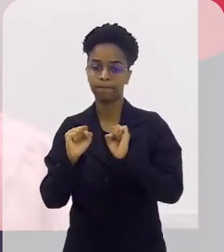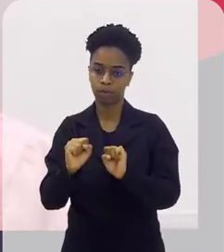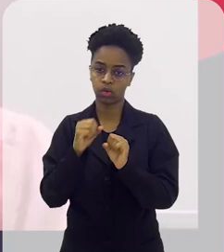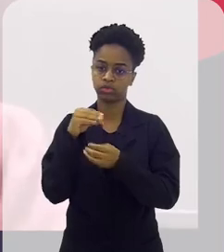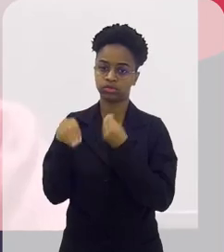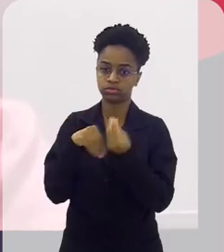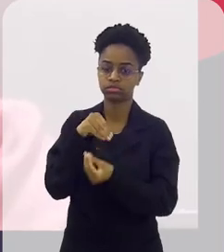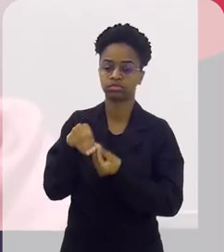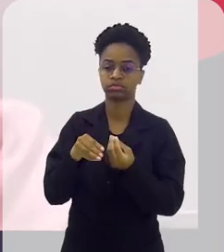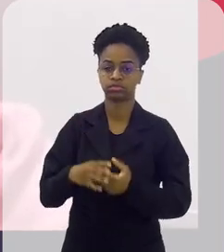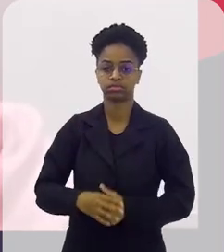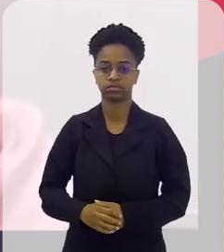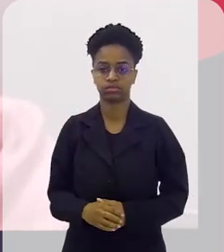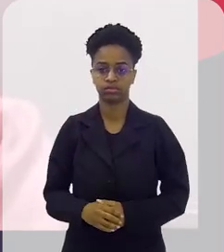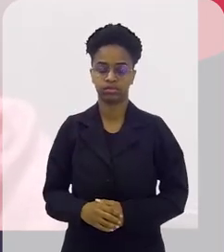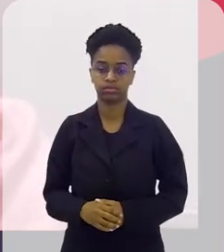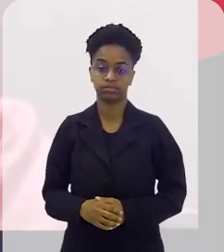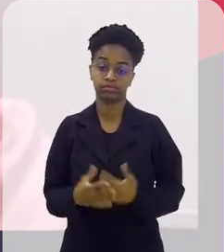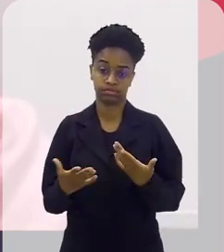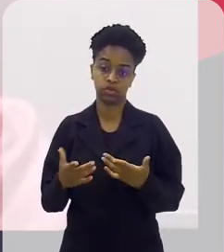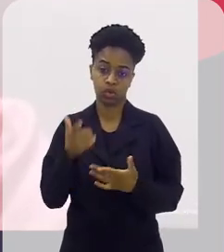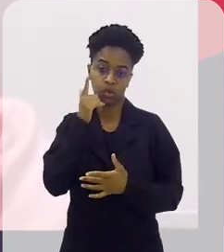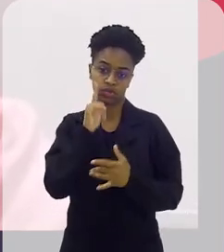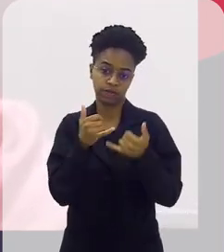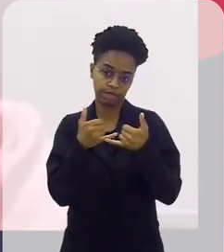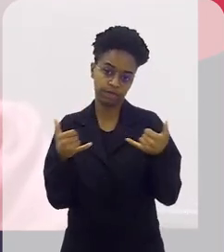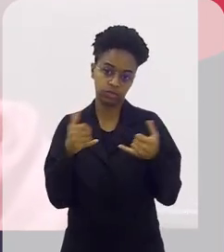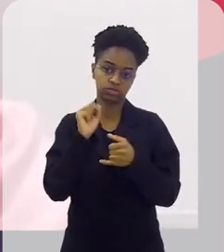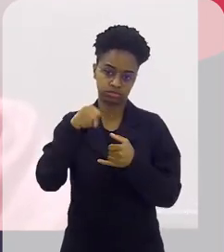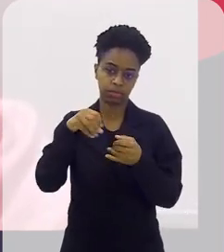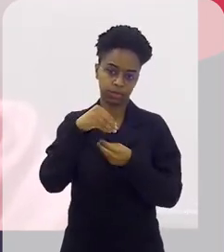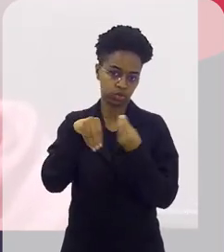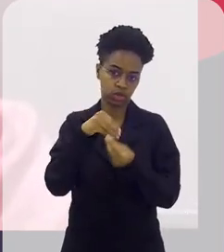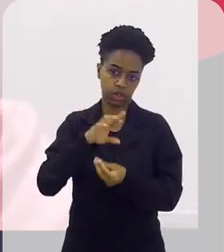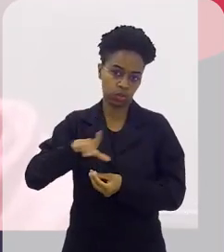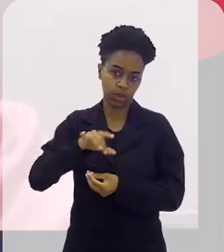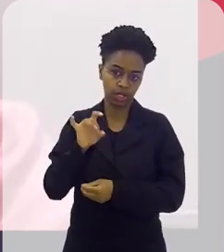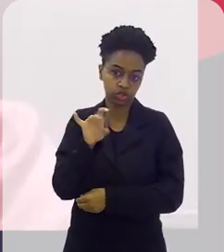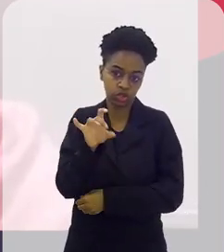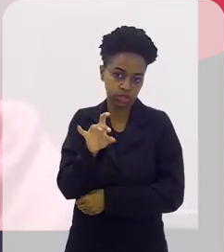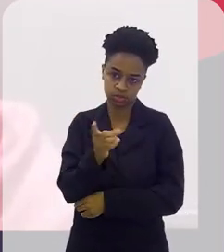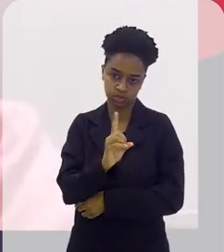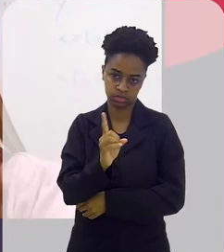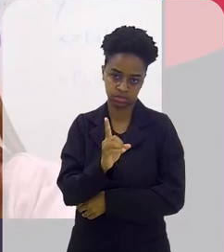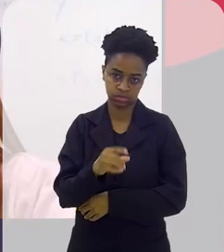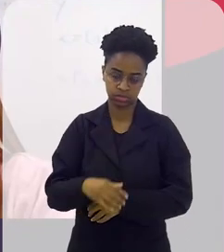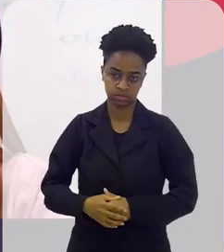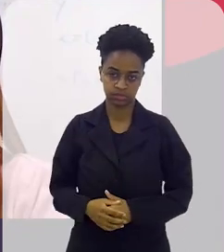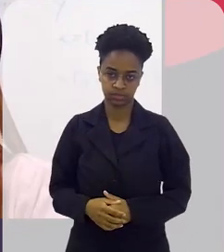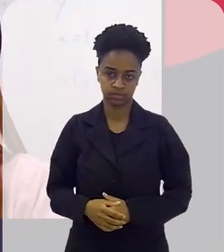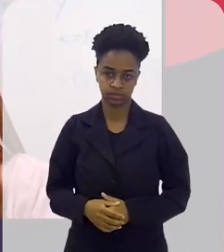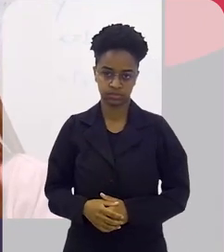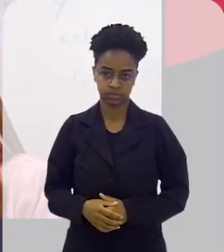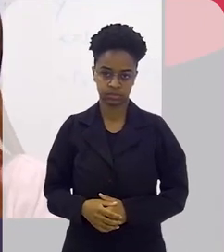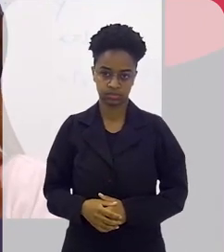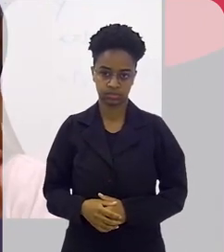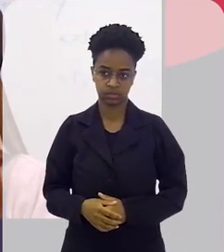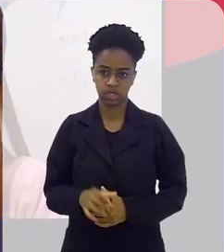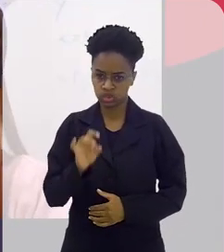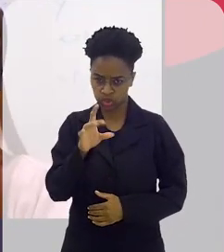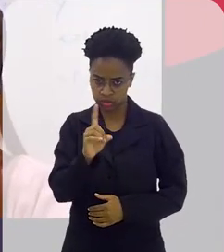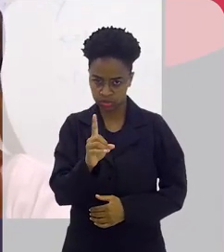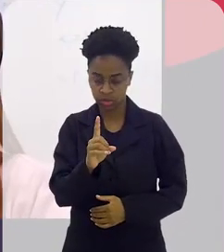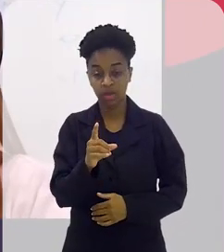essa mistura. Mas o fio, sim, ele é misturado, não é a fibra da banana tratada. Sozinha.